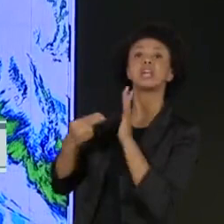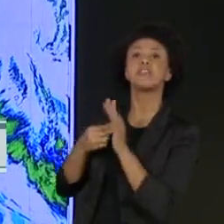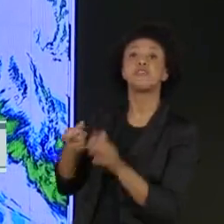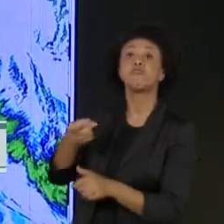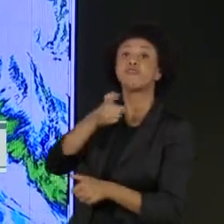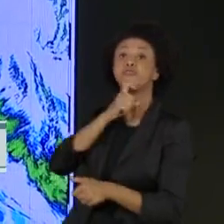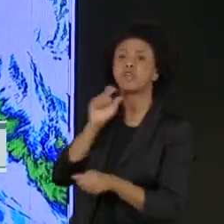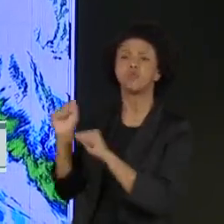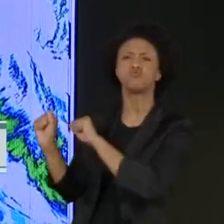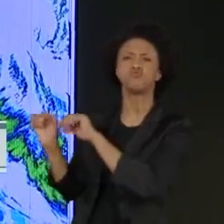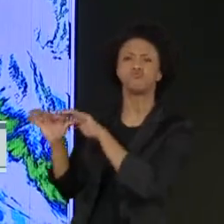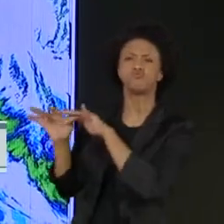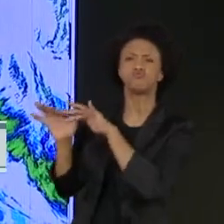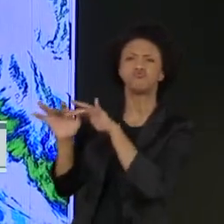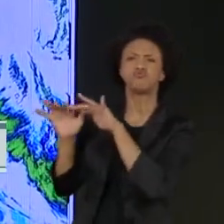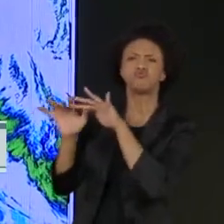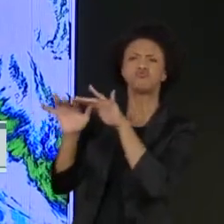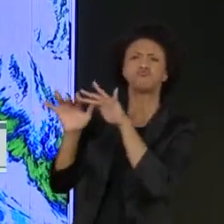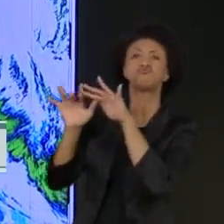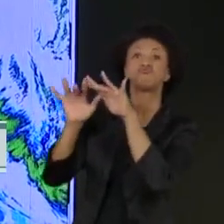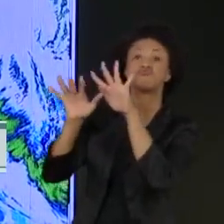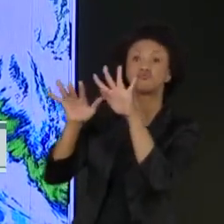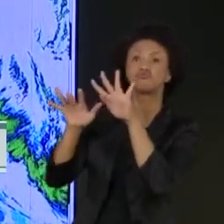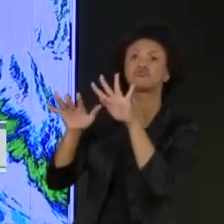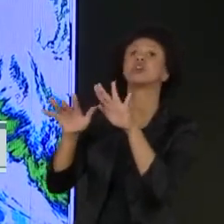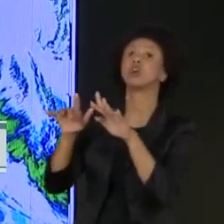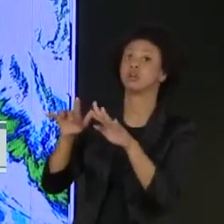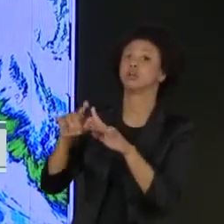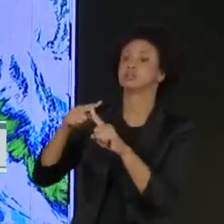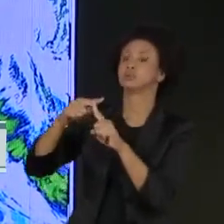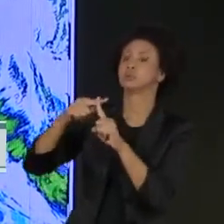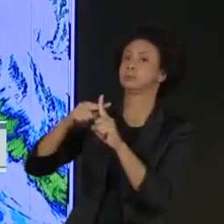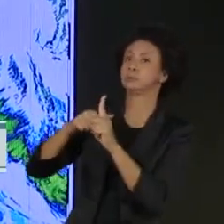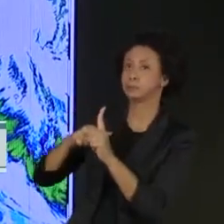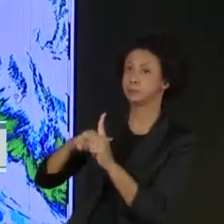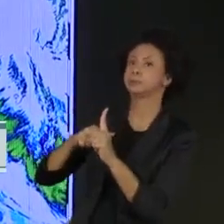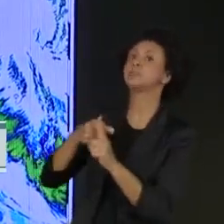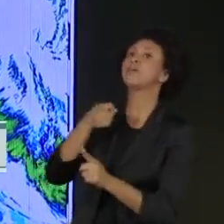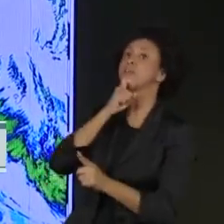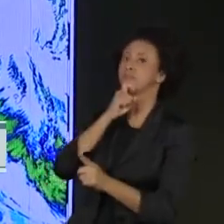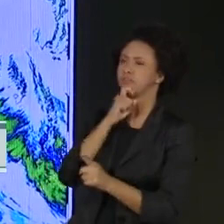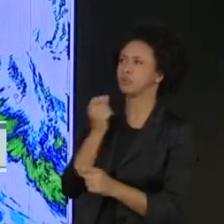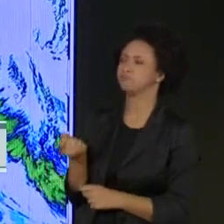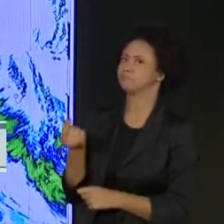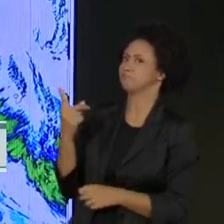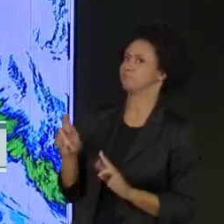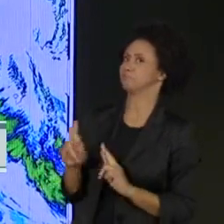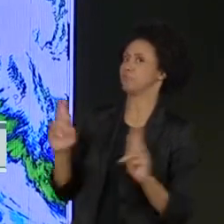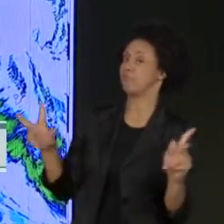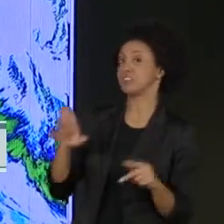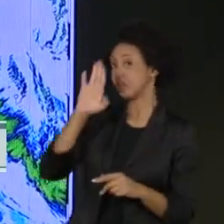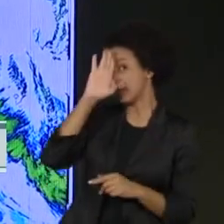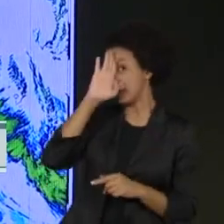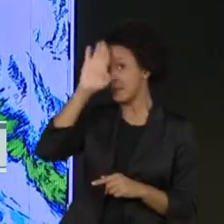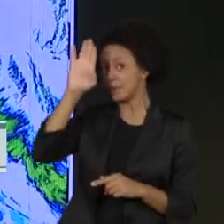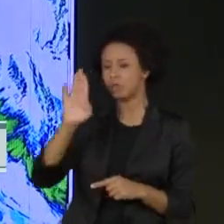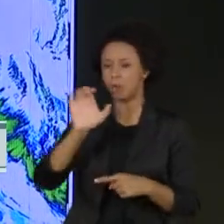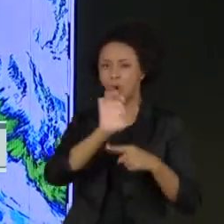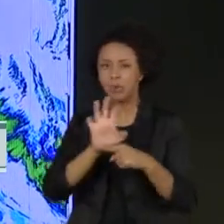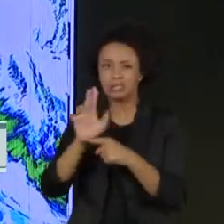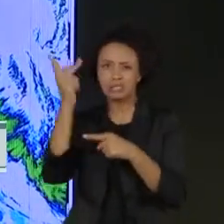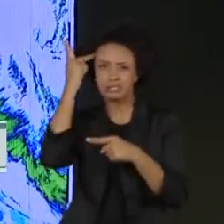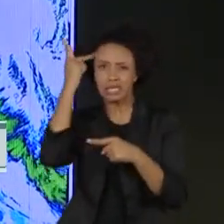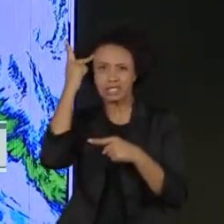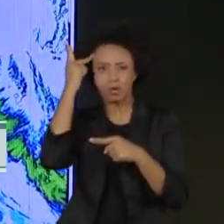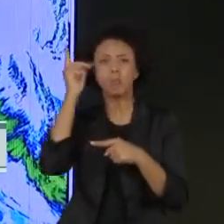intensidade de moderada a forte, que vai trazer um frio atípico aqui para São Paulo, principalmente para o leste e para o sul do estado,